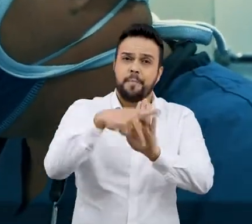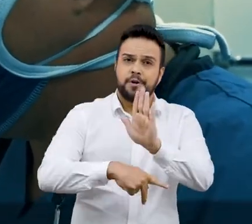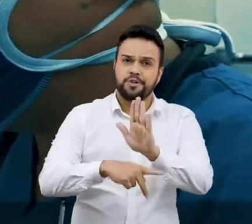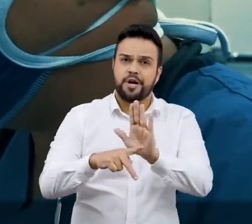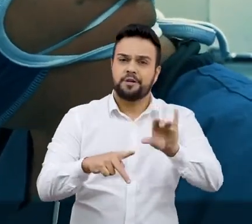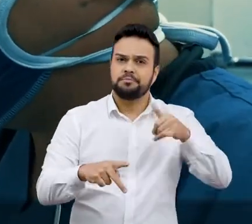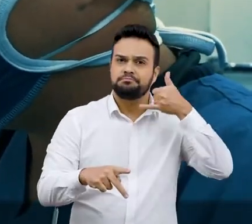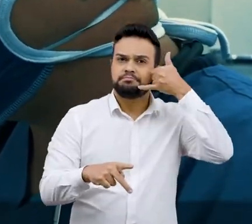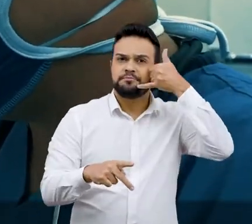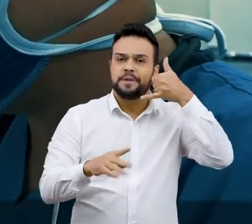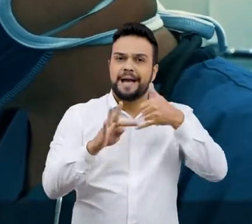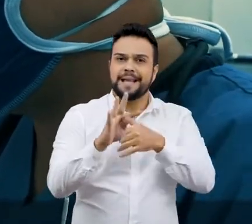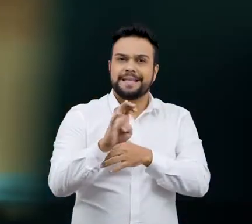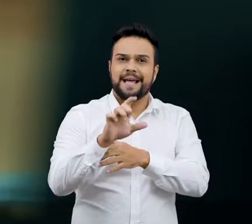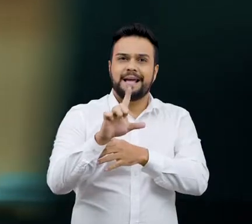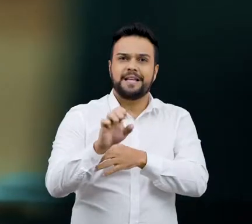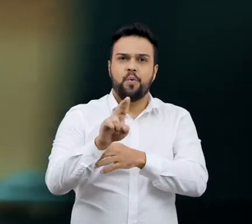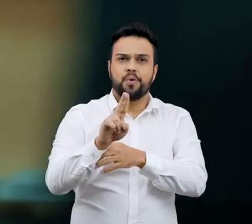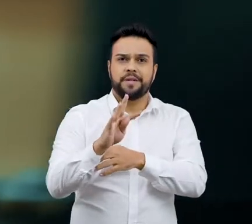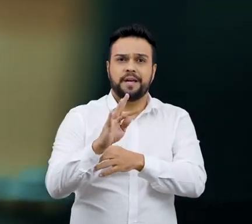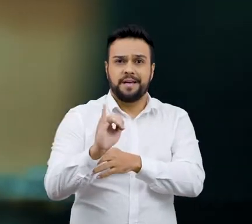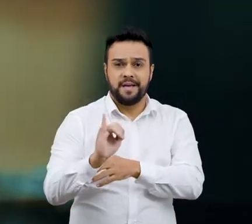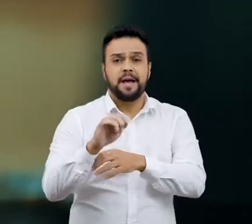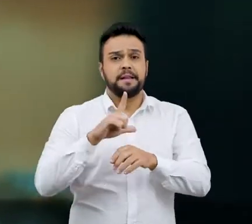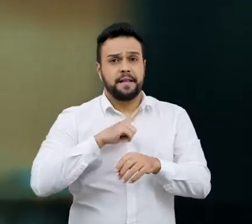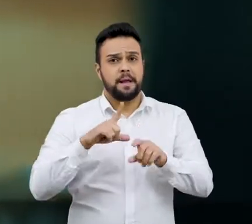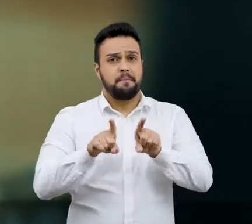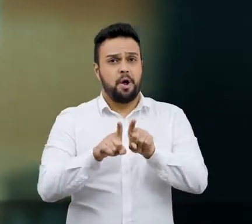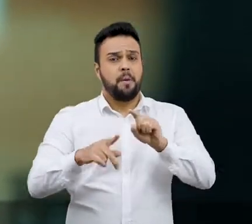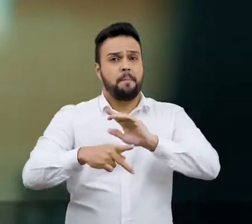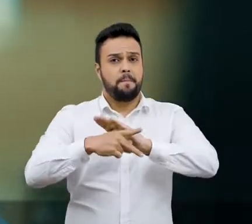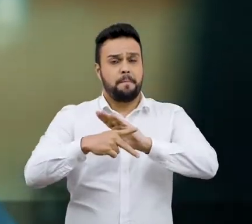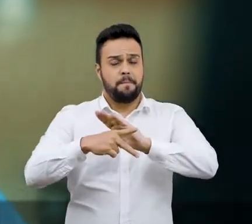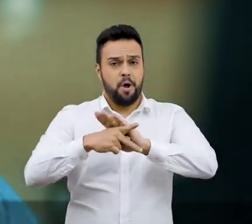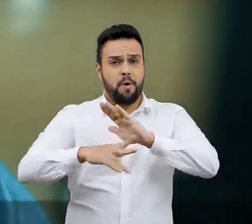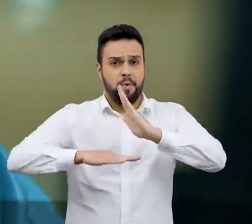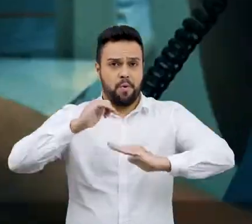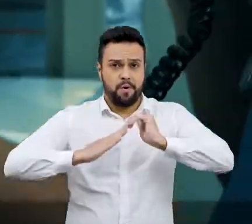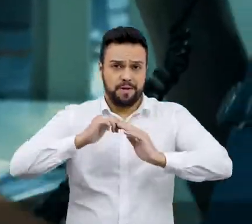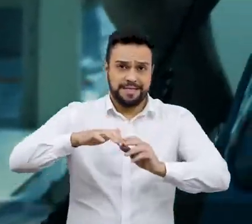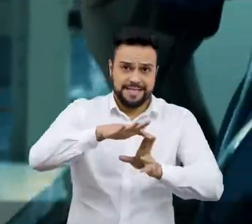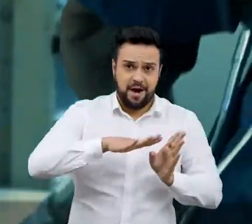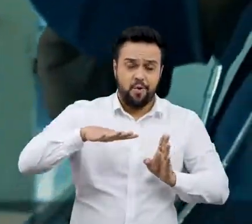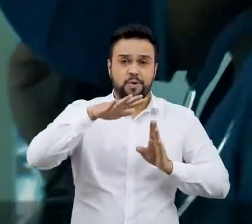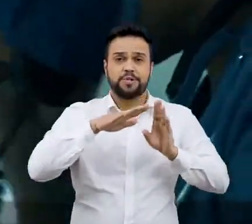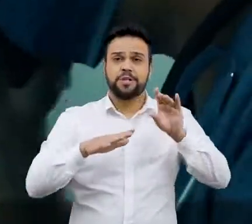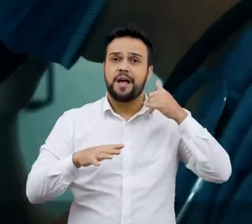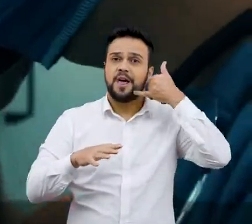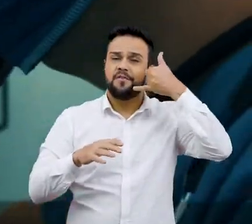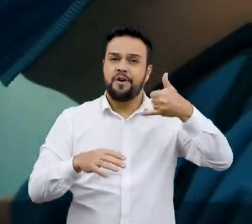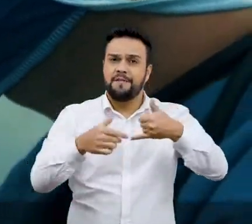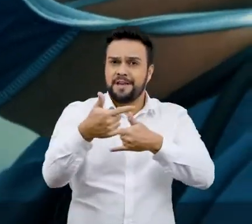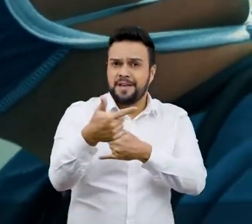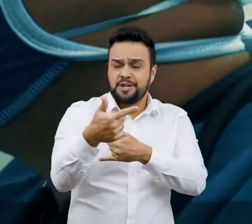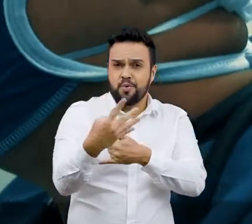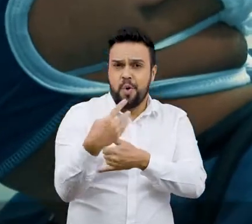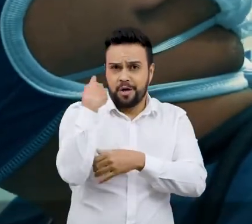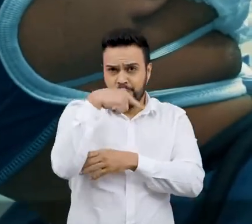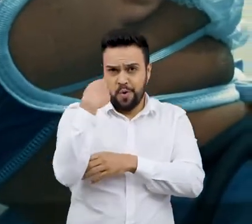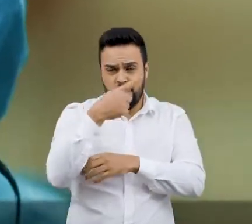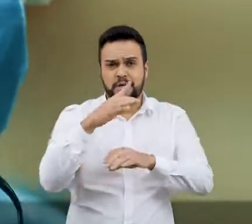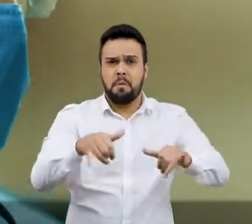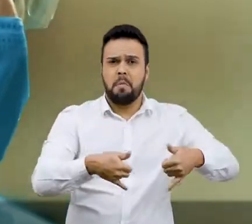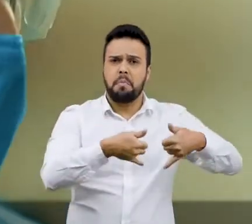de Tele-UTI. Os profissionais da saúde terão uma linha telefônica para ser acessada 24 horas ou poderão fazer